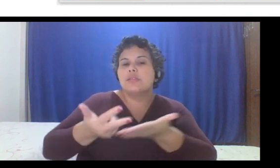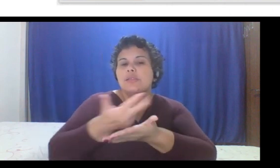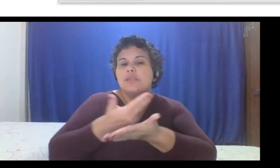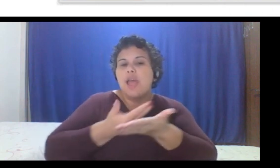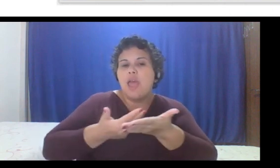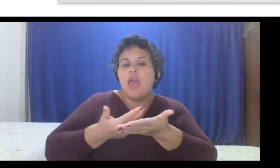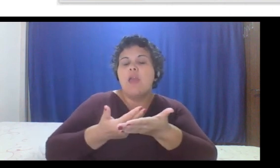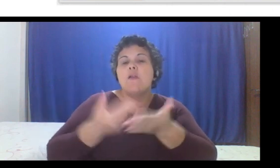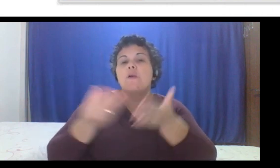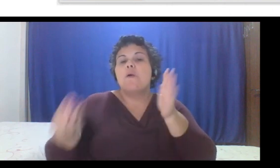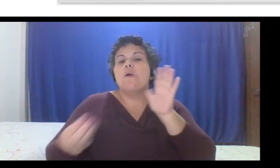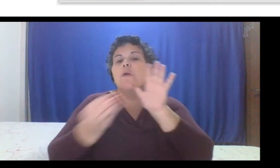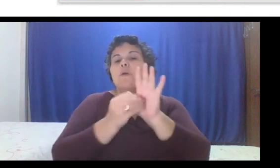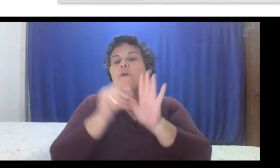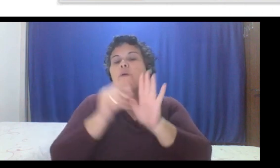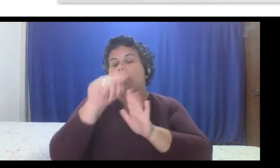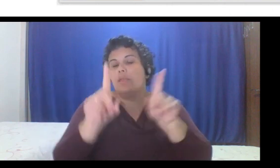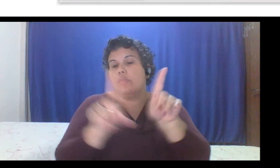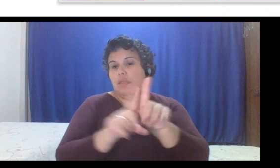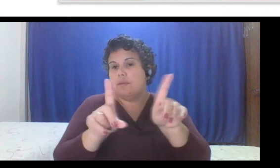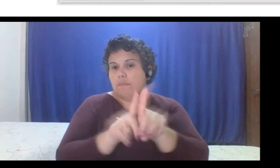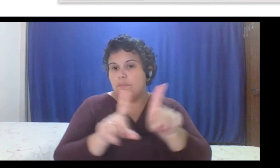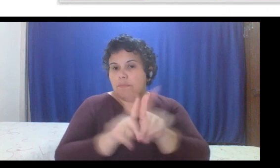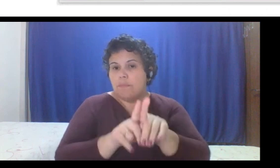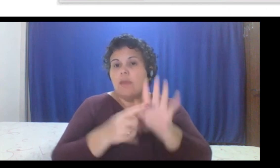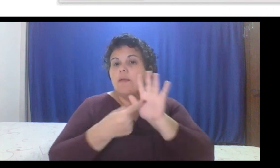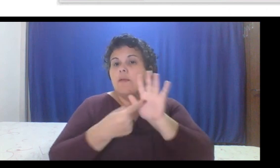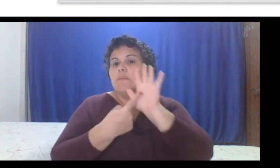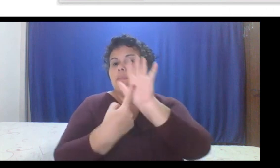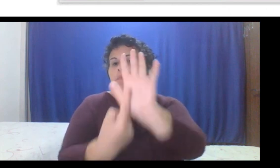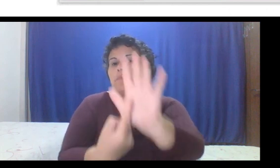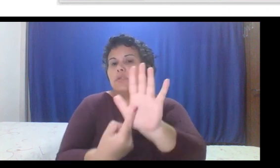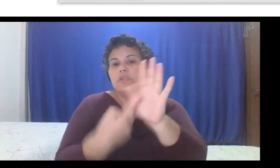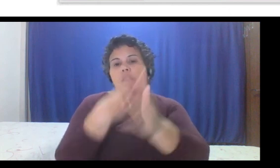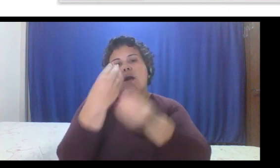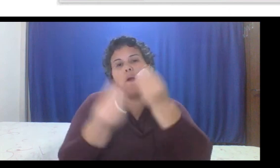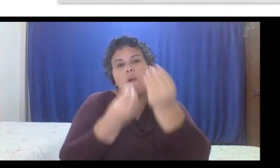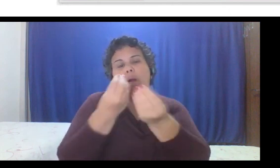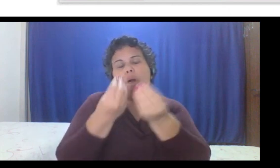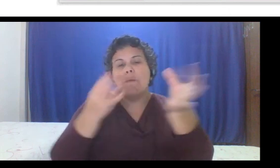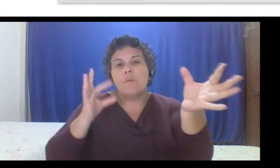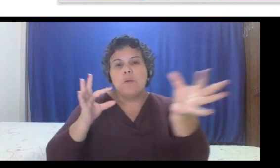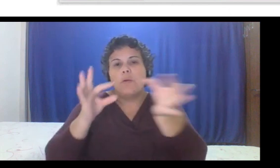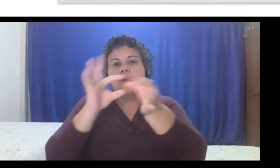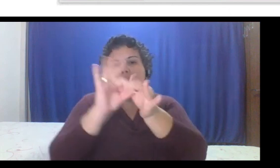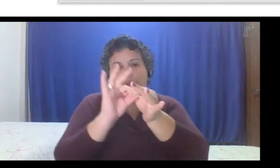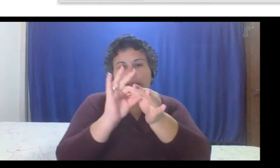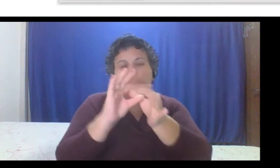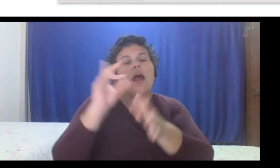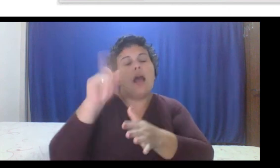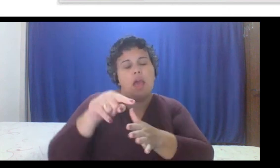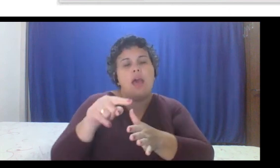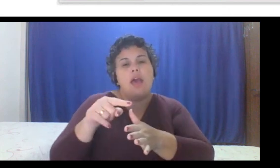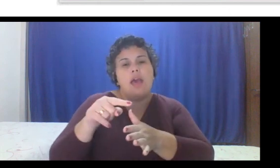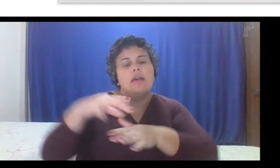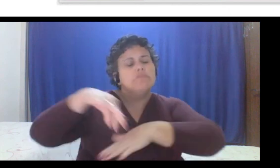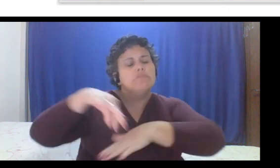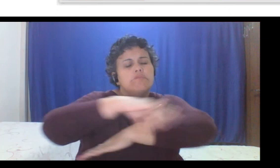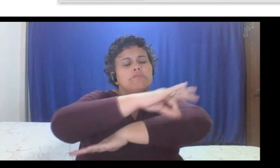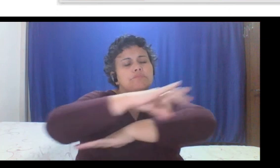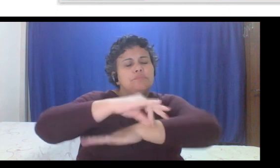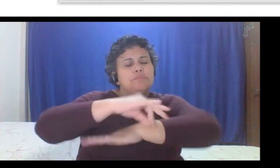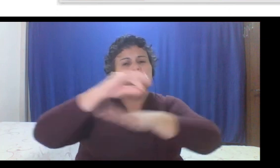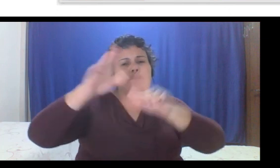para mostrar como que as coisas se conectam, é a planta mesmo de todos os